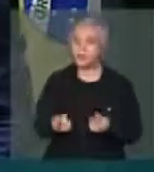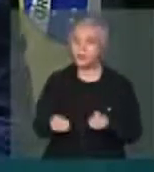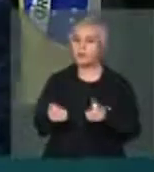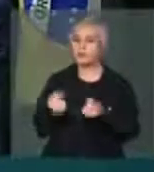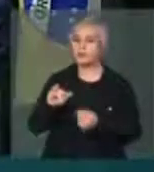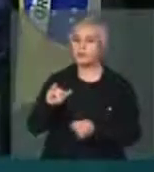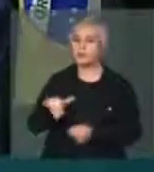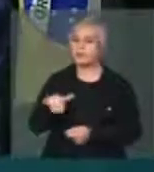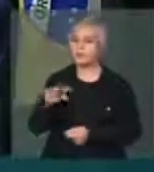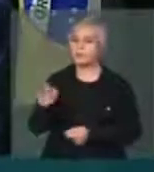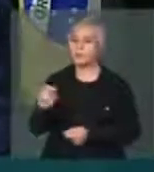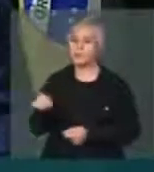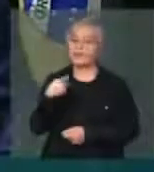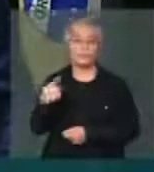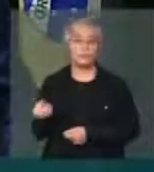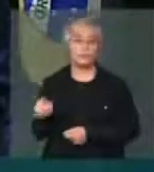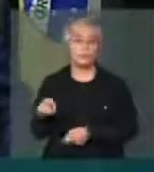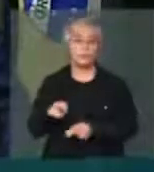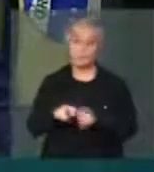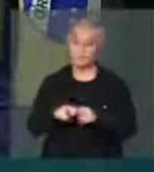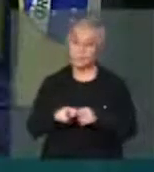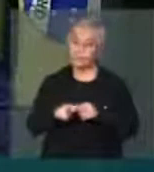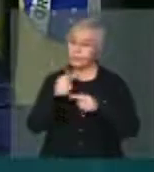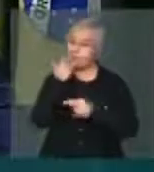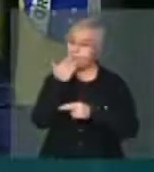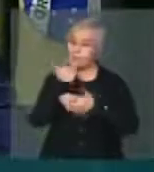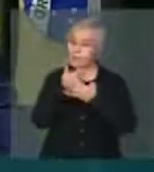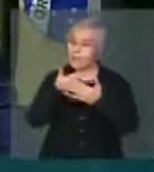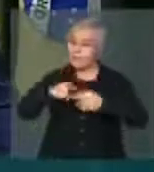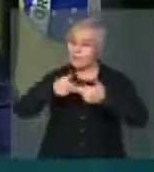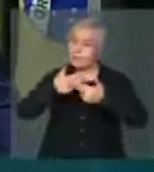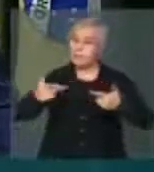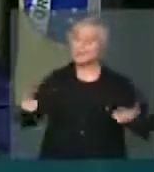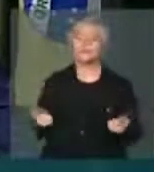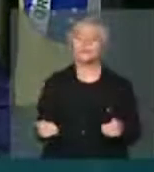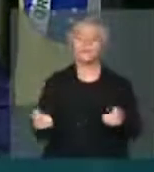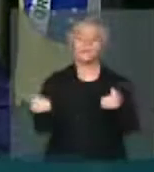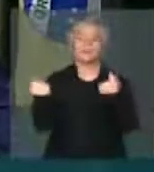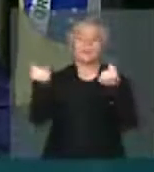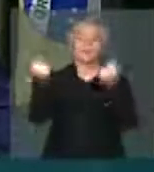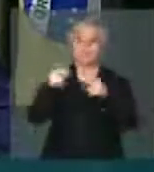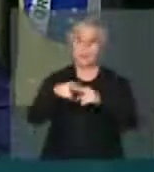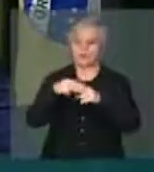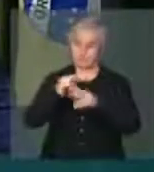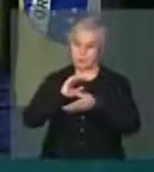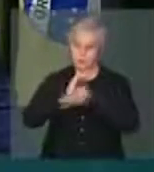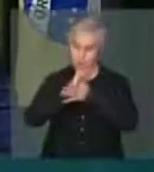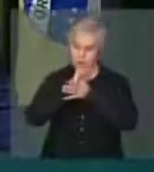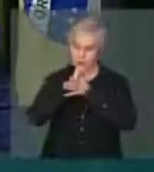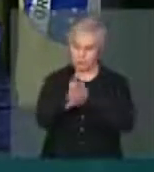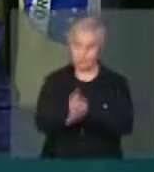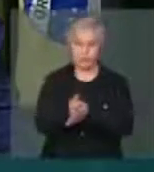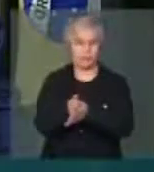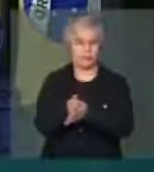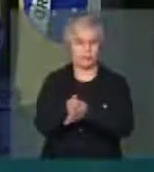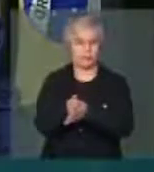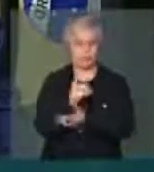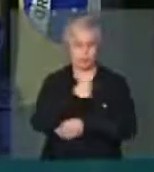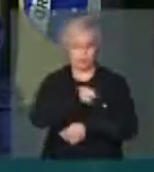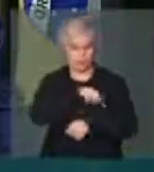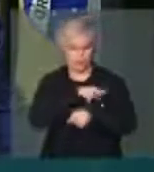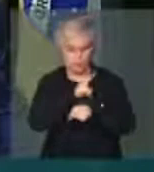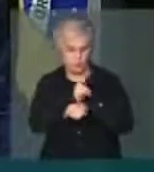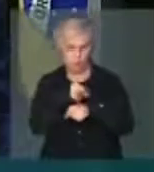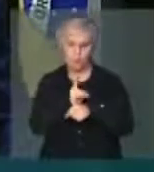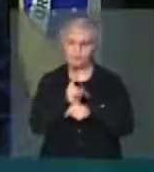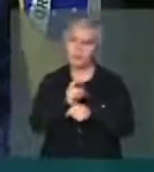pelo aumento da inflação pelo arrocho do consumo pelo aumento